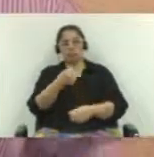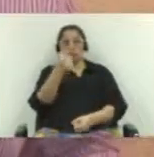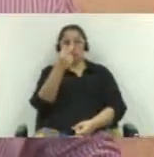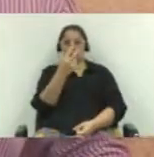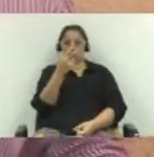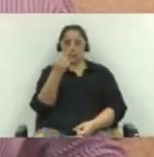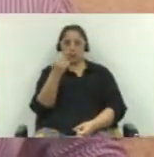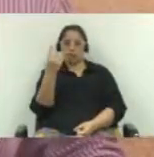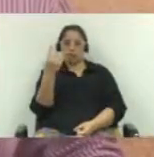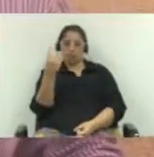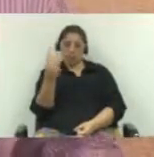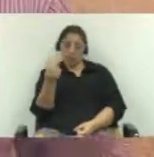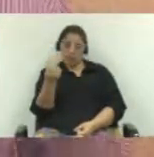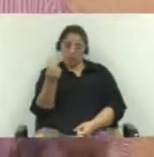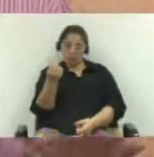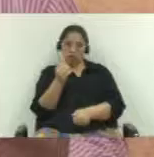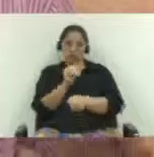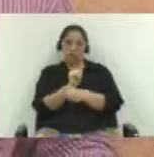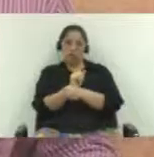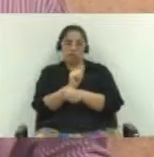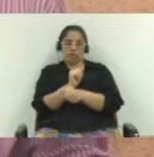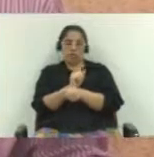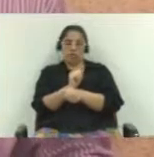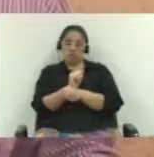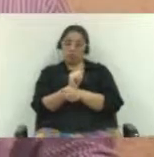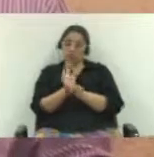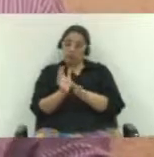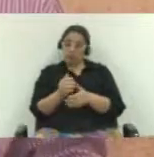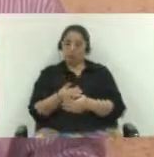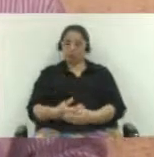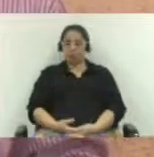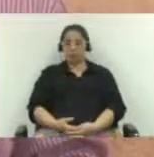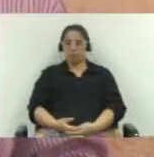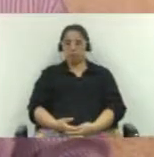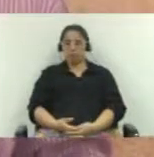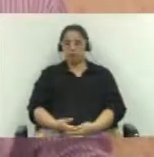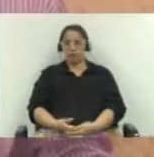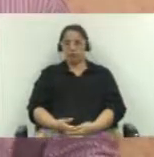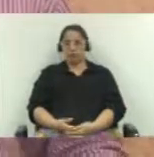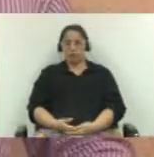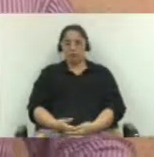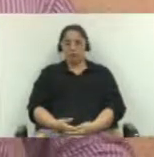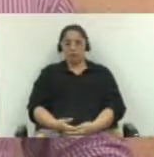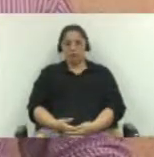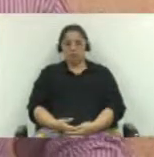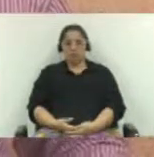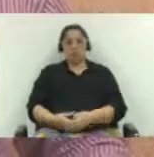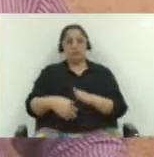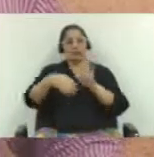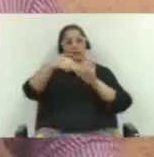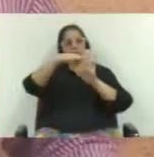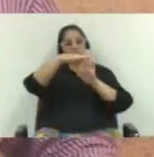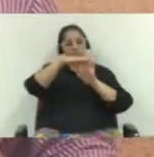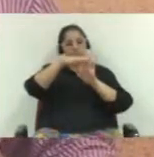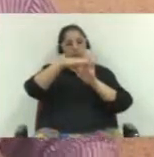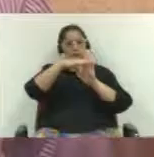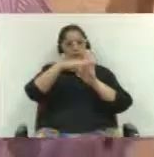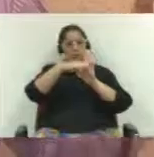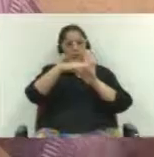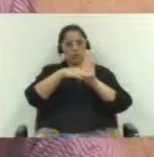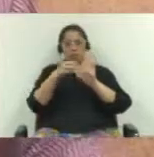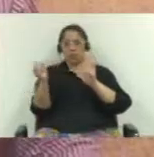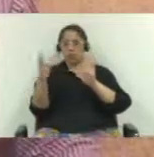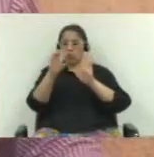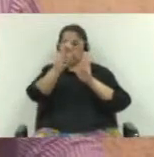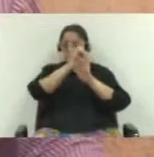mais tardar, no ano que vem, meados do ano que vem, o que é, temos a expectativa, a expectativa